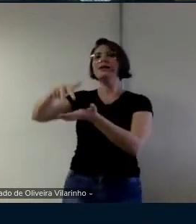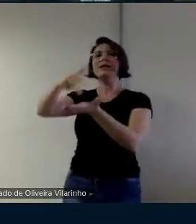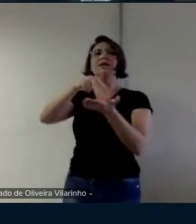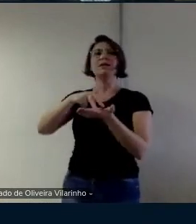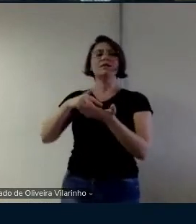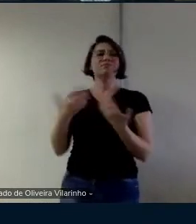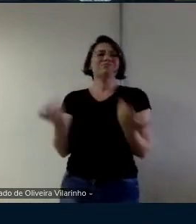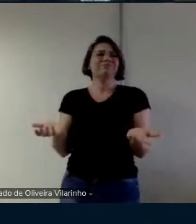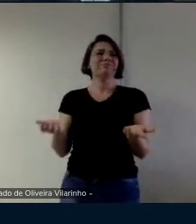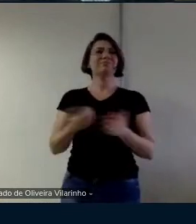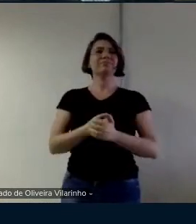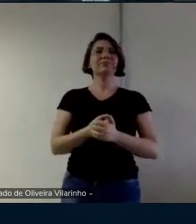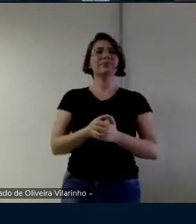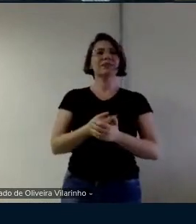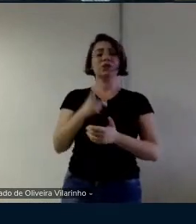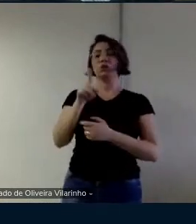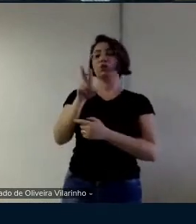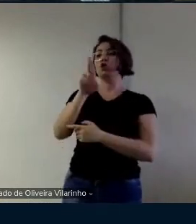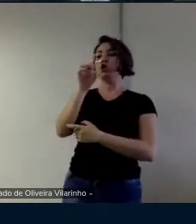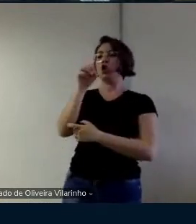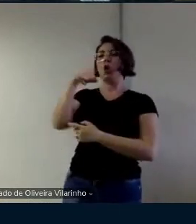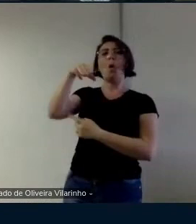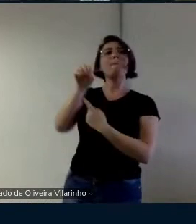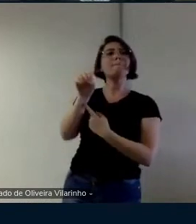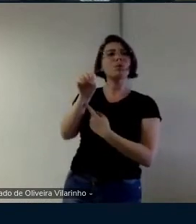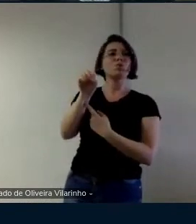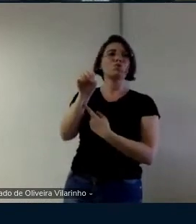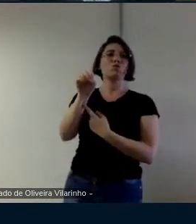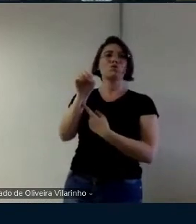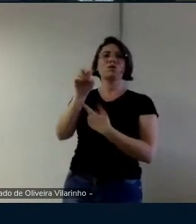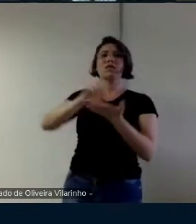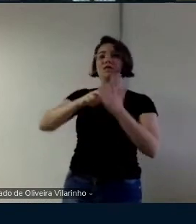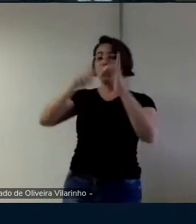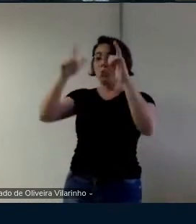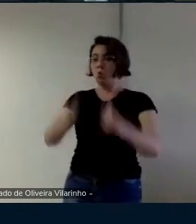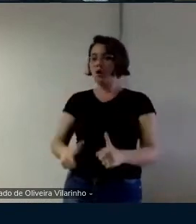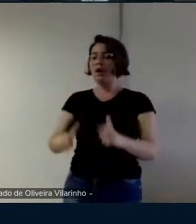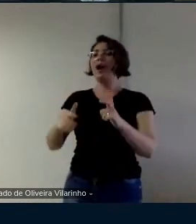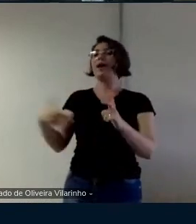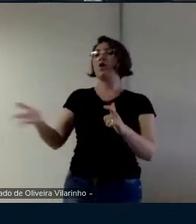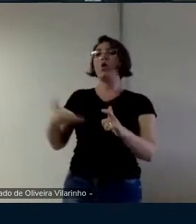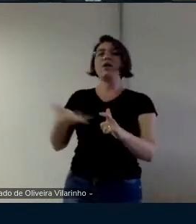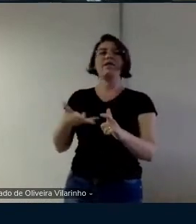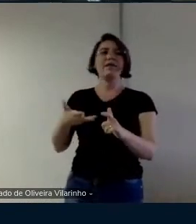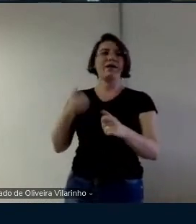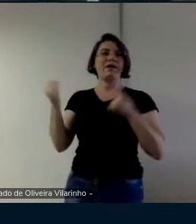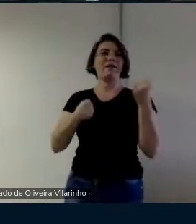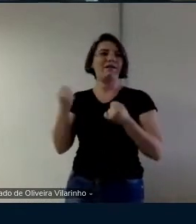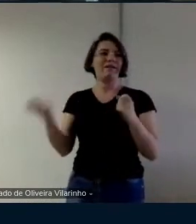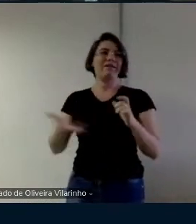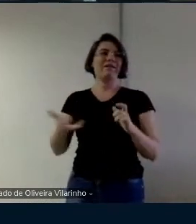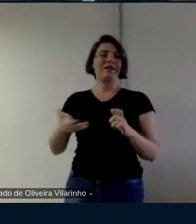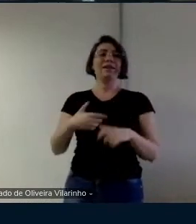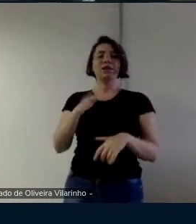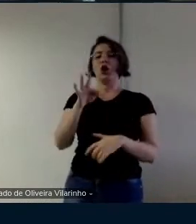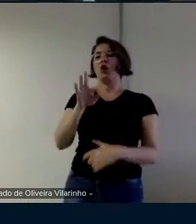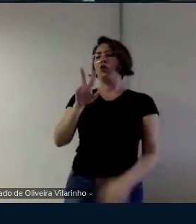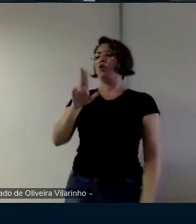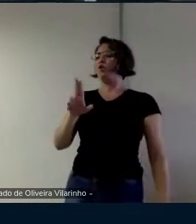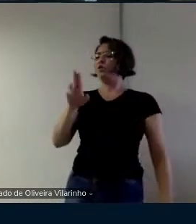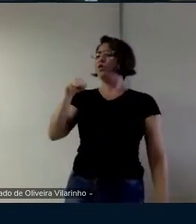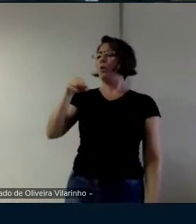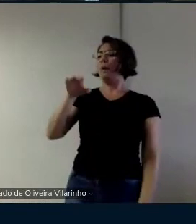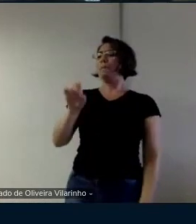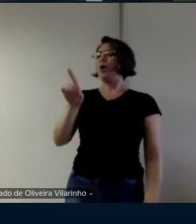é lugar de corrida então seria como é que chama autódromo é o lugar onde os carros correm então o fumódromo não é o lugar onde